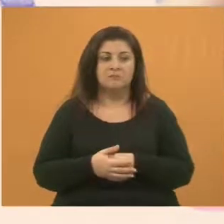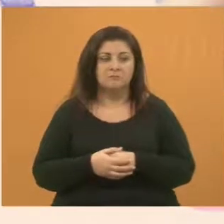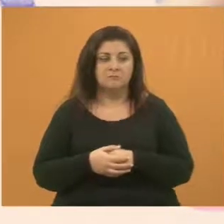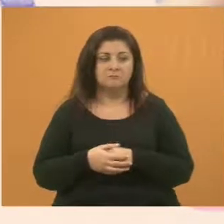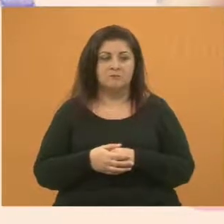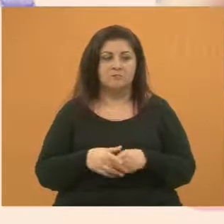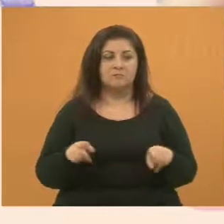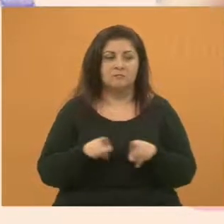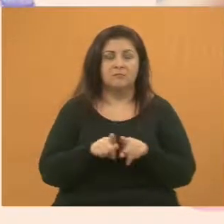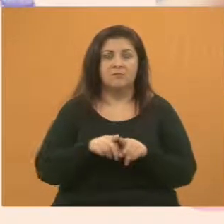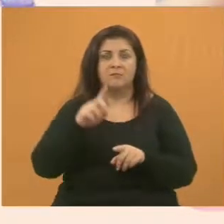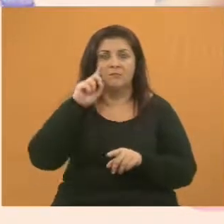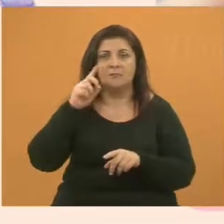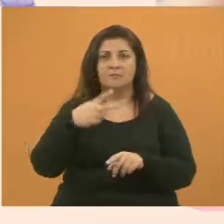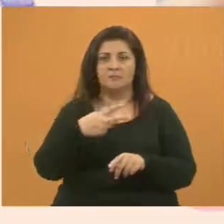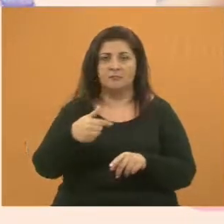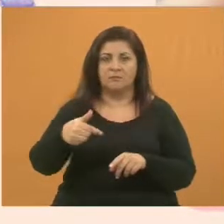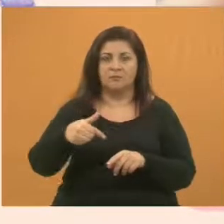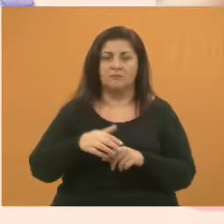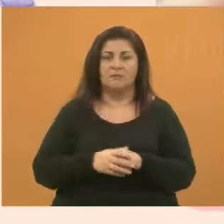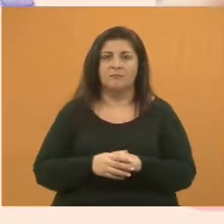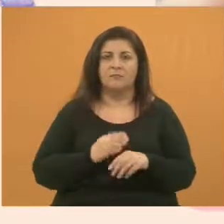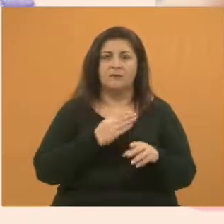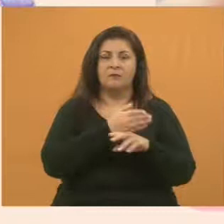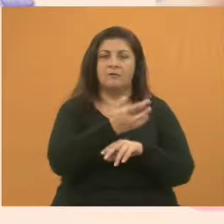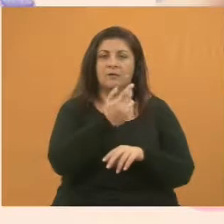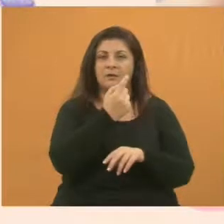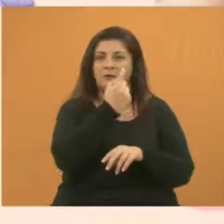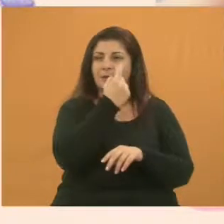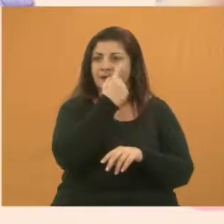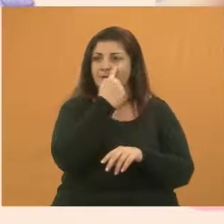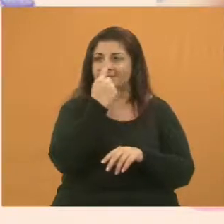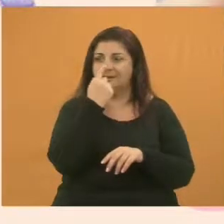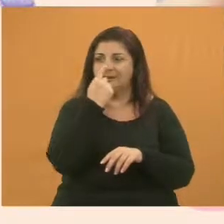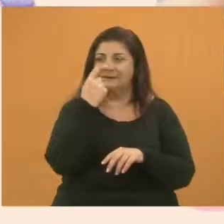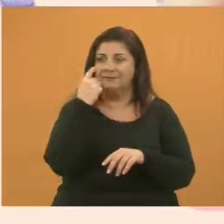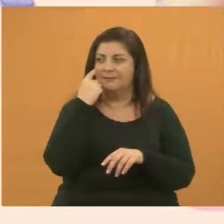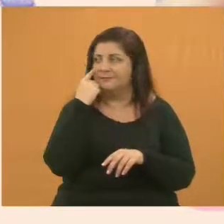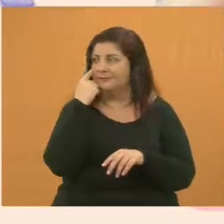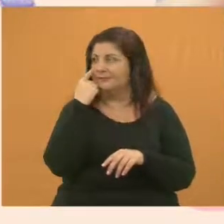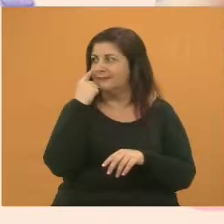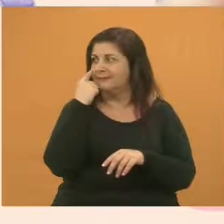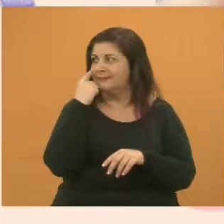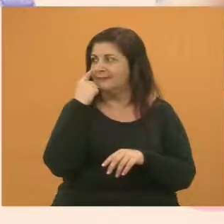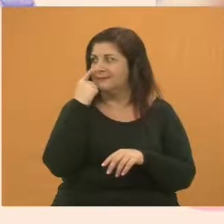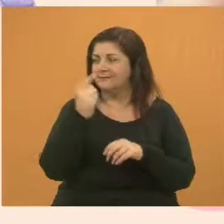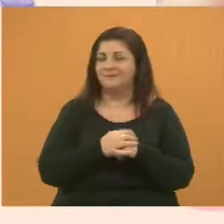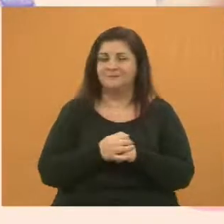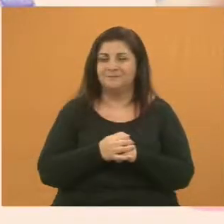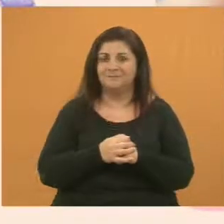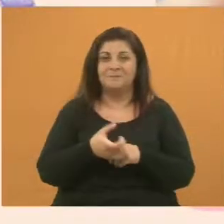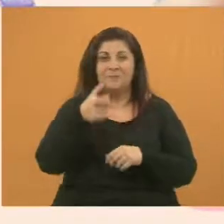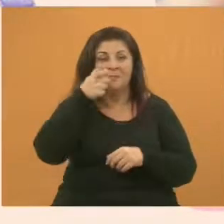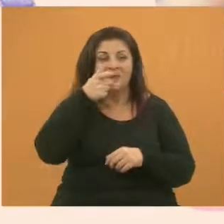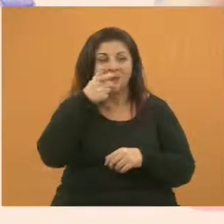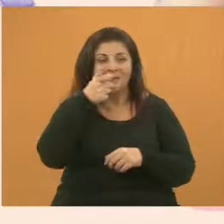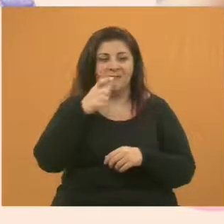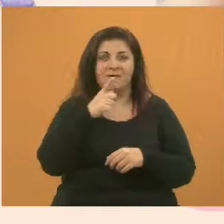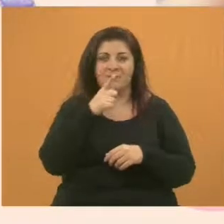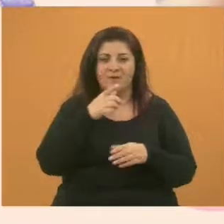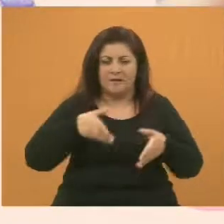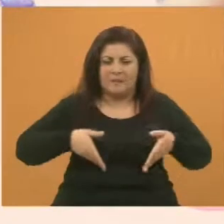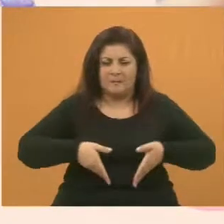Estivemos no dia 27, lá no Parque Meia Lua, dando uma olhada nesse córrego e vala, porque nem a infraestrutura